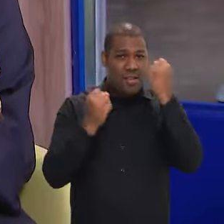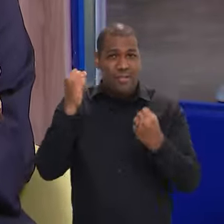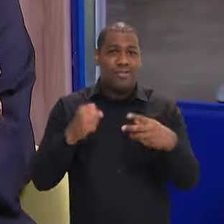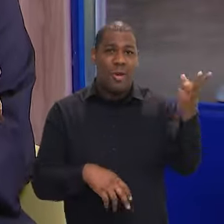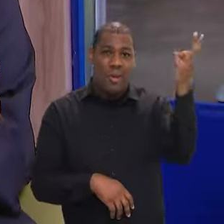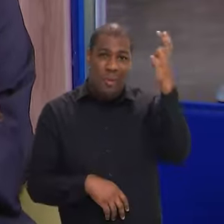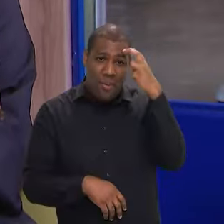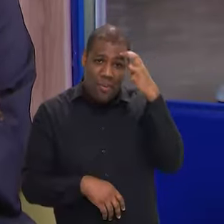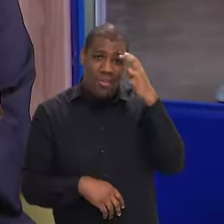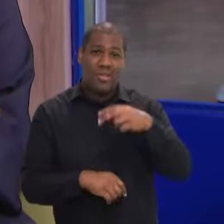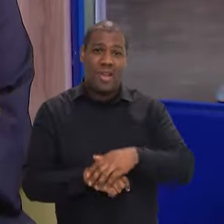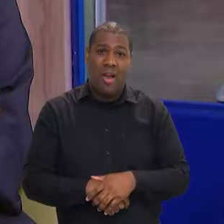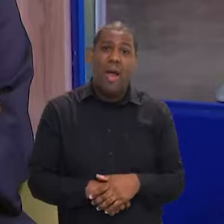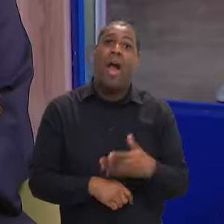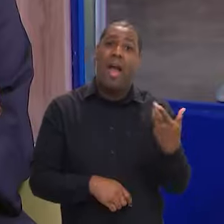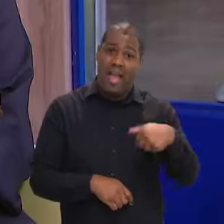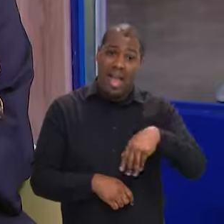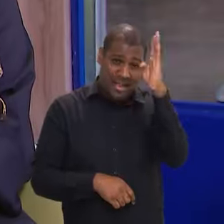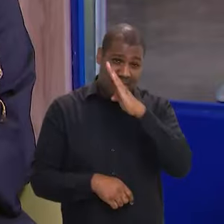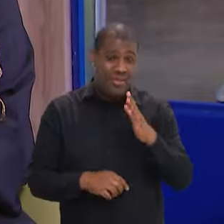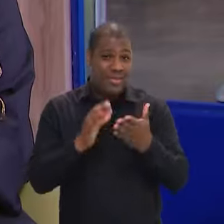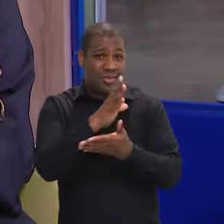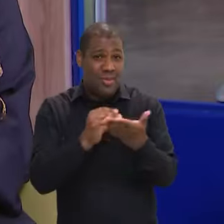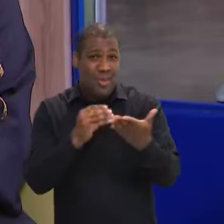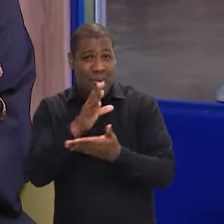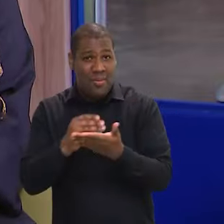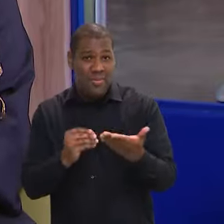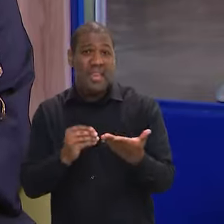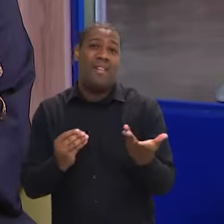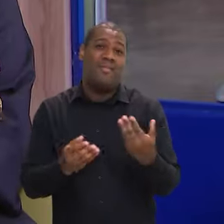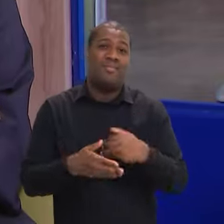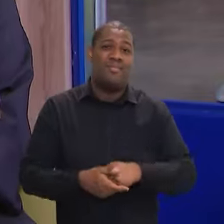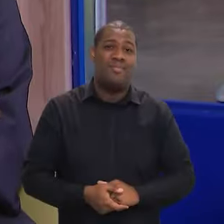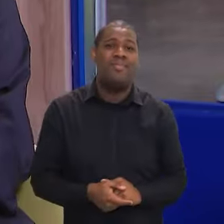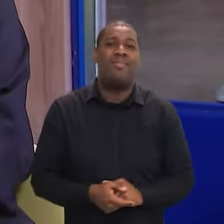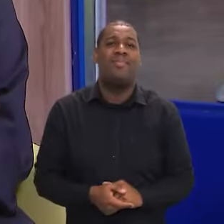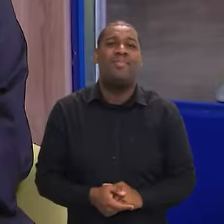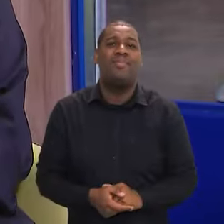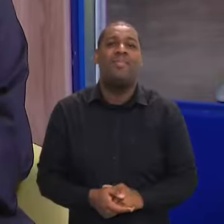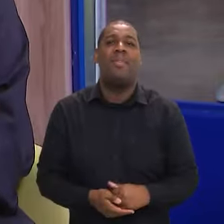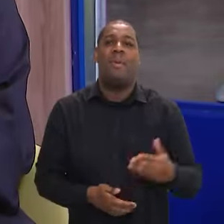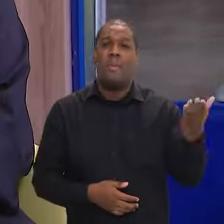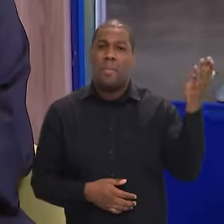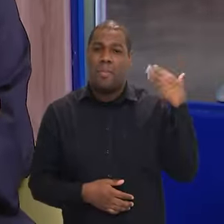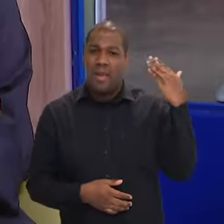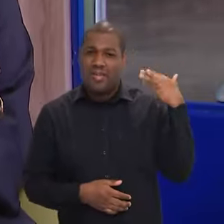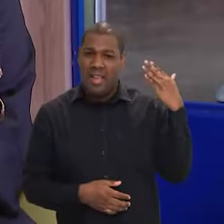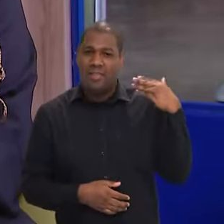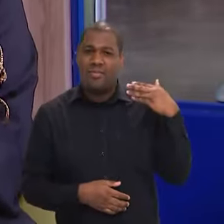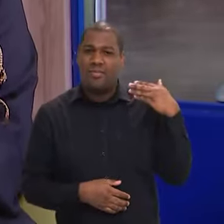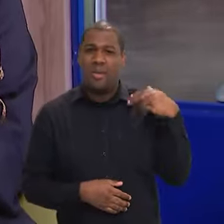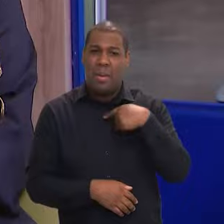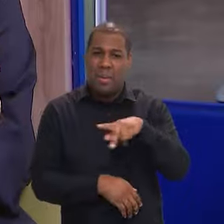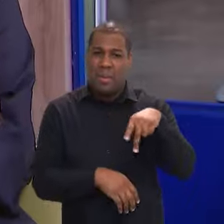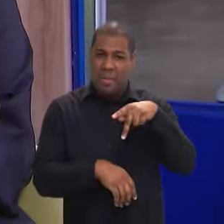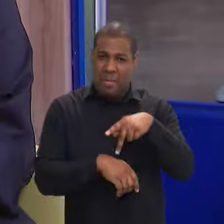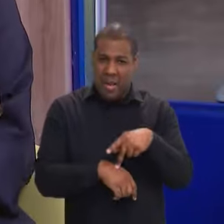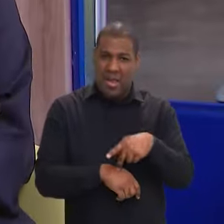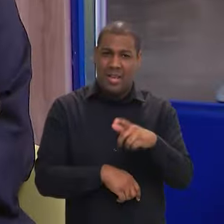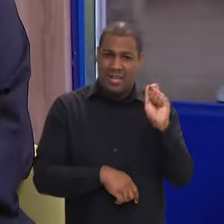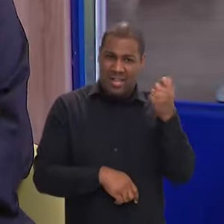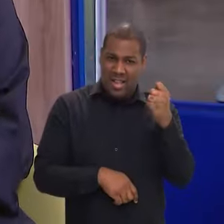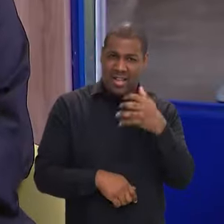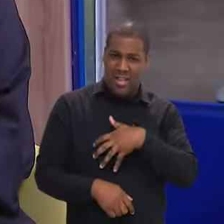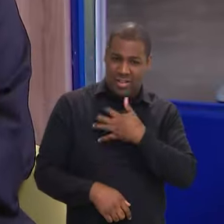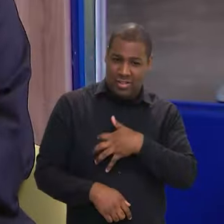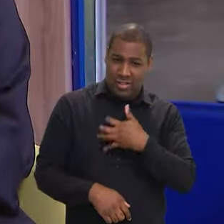indústrias culturais e isso foi repercutido já por outros países aqui no Brasil também e no MIC-BR o Brasil foi,